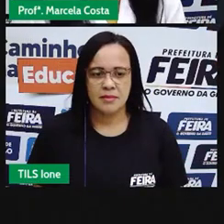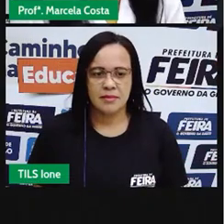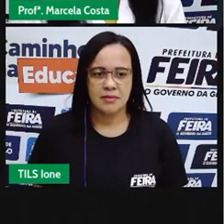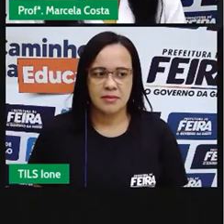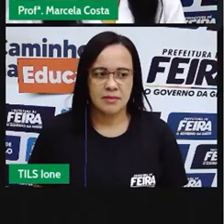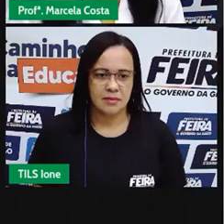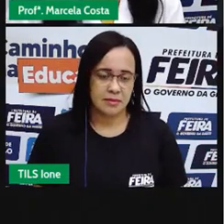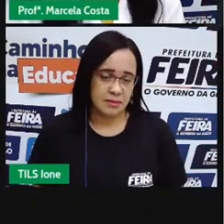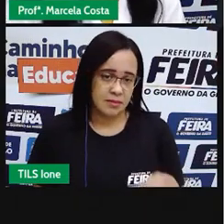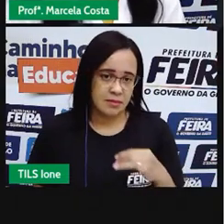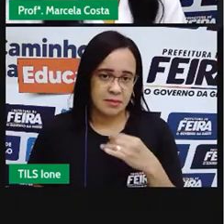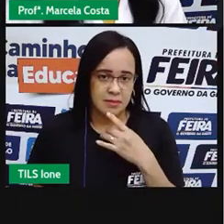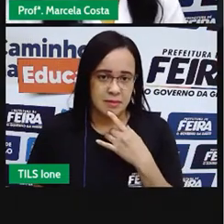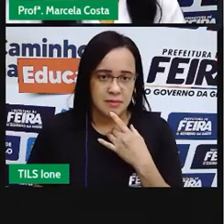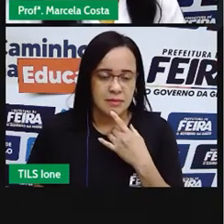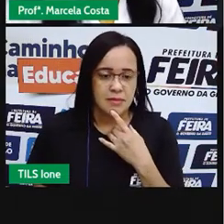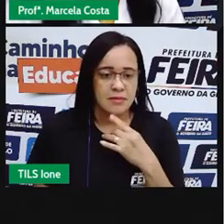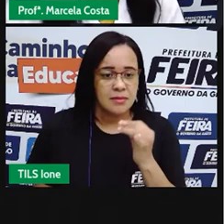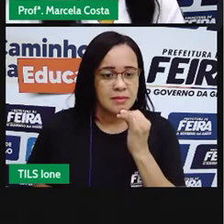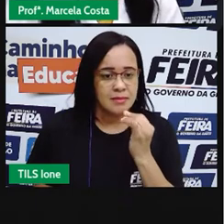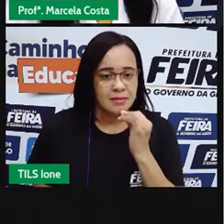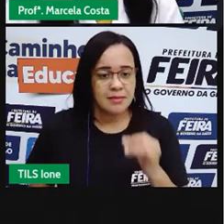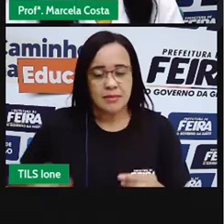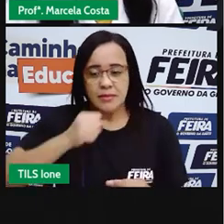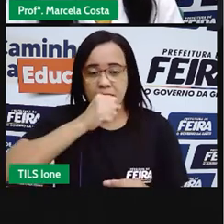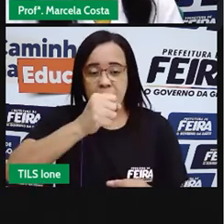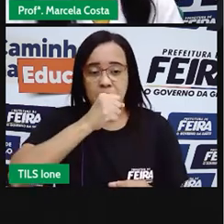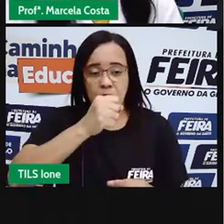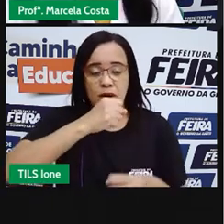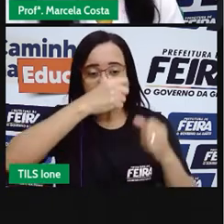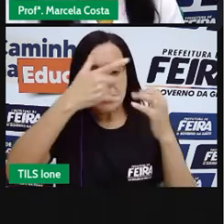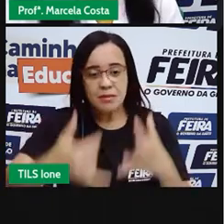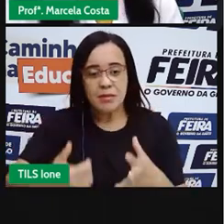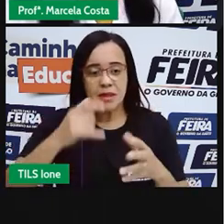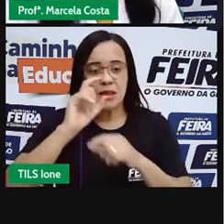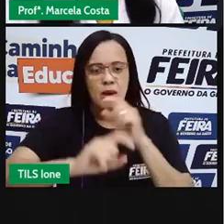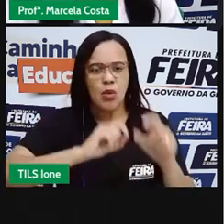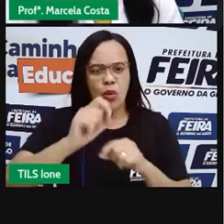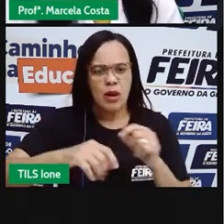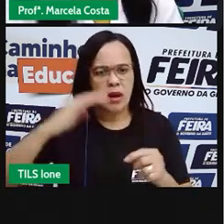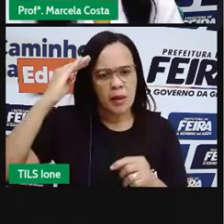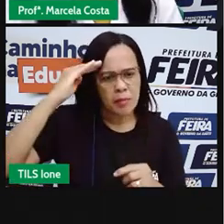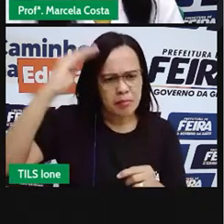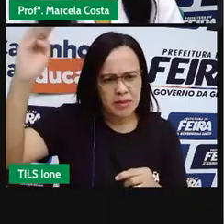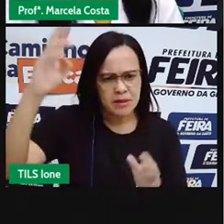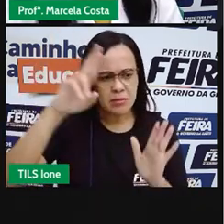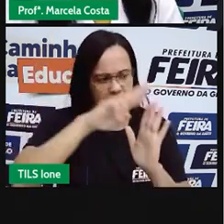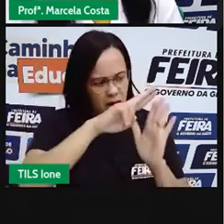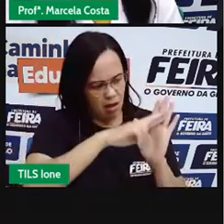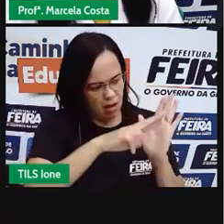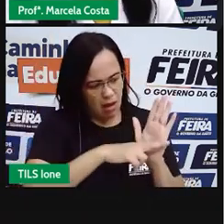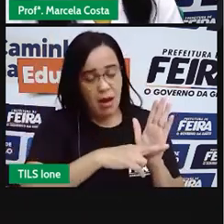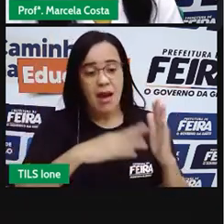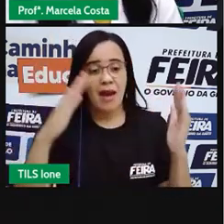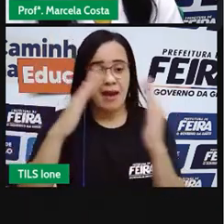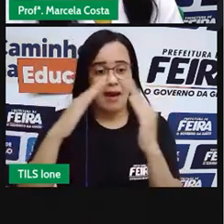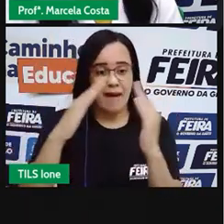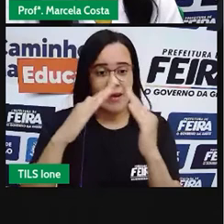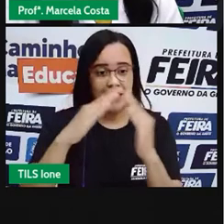Então, na reportagem diz assim, principais regras de convivência.